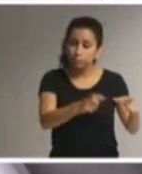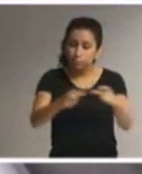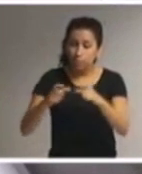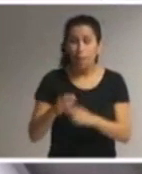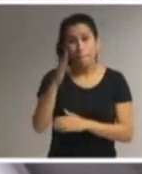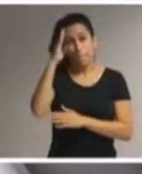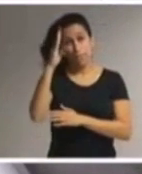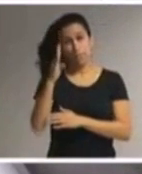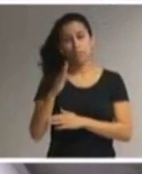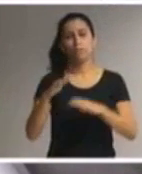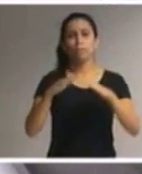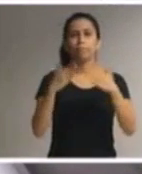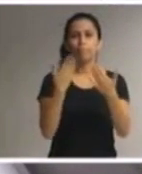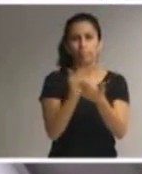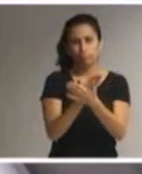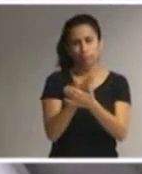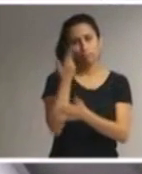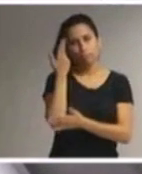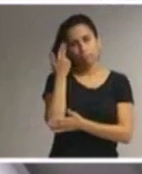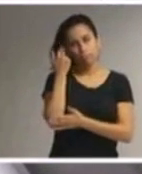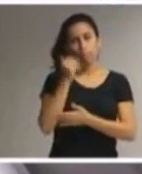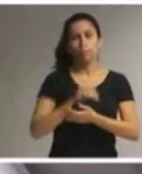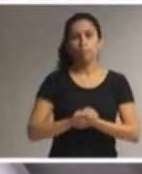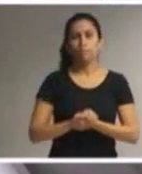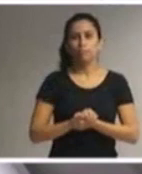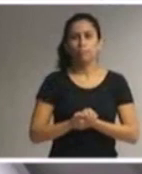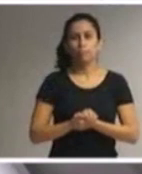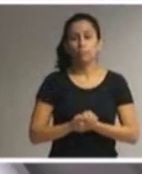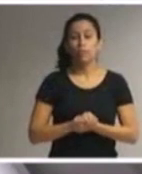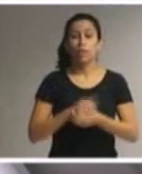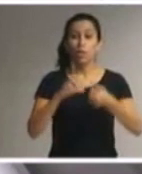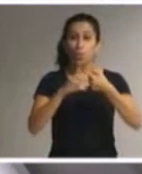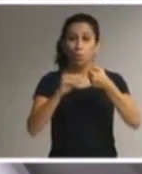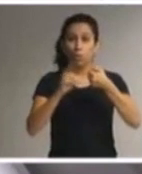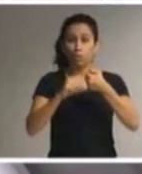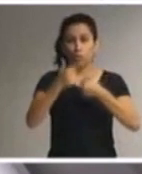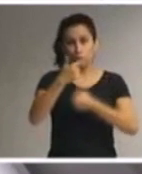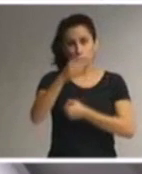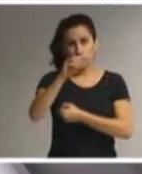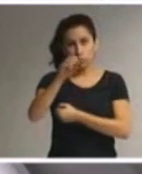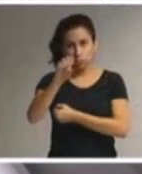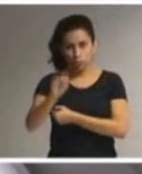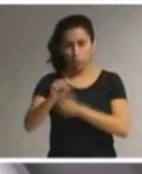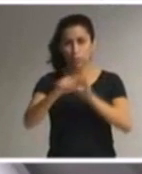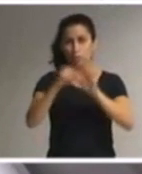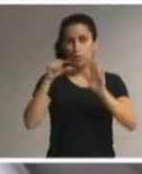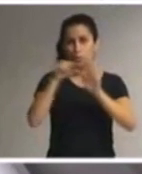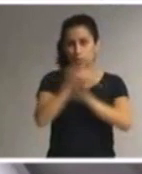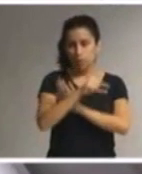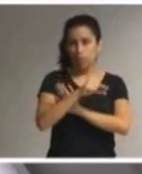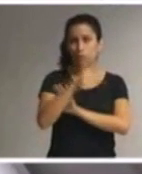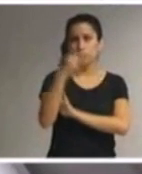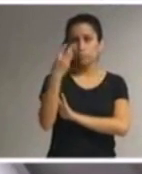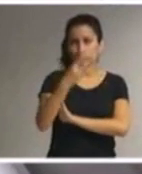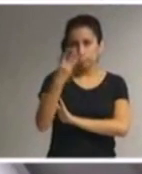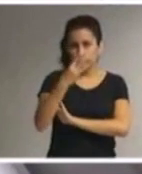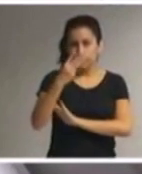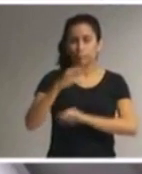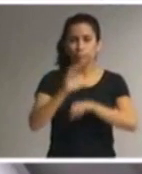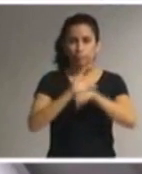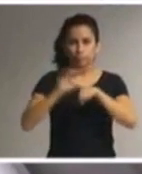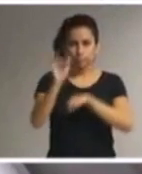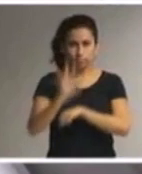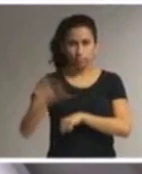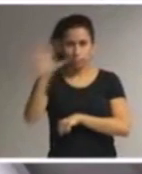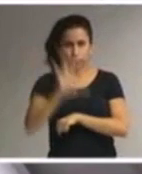É o que diz o artigo 208, inciso 3, da Constituição da República. Isto não significa que a rede